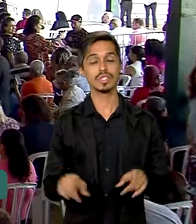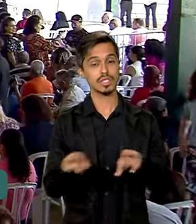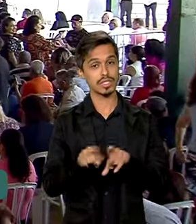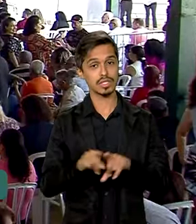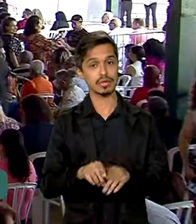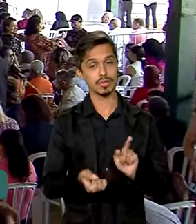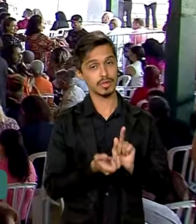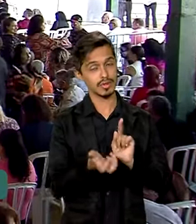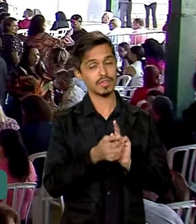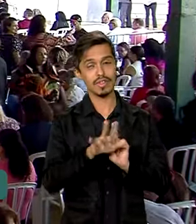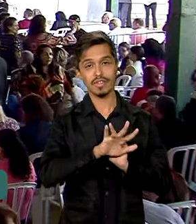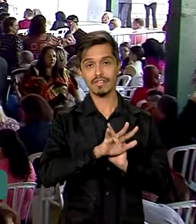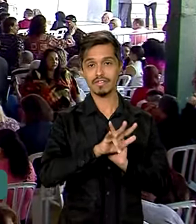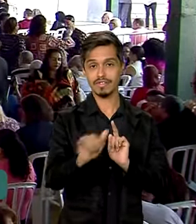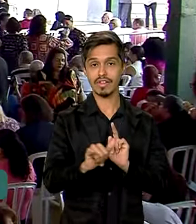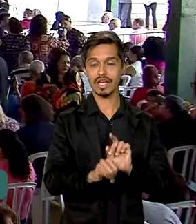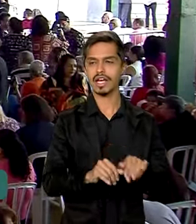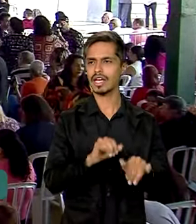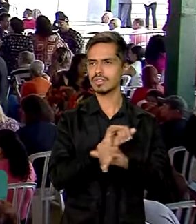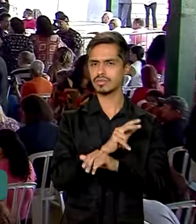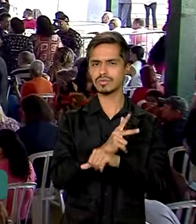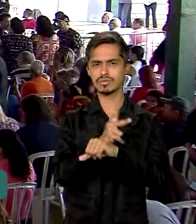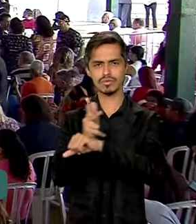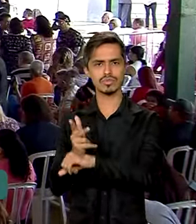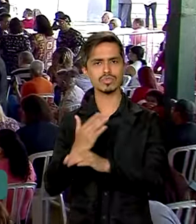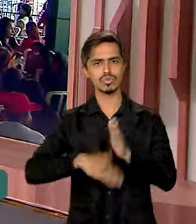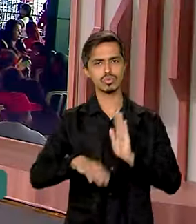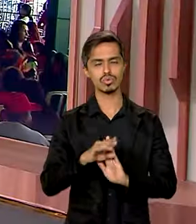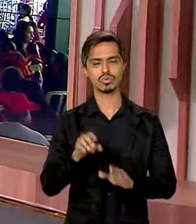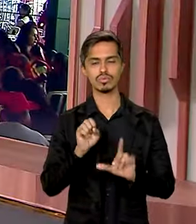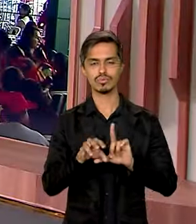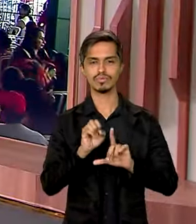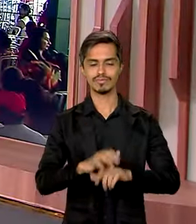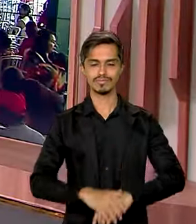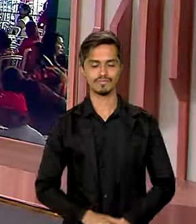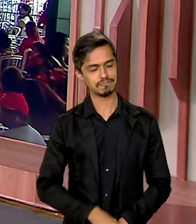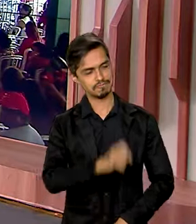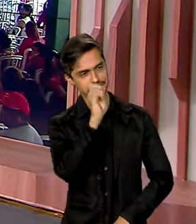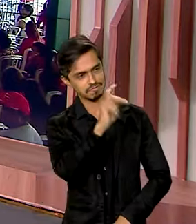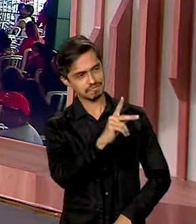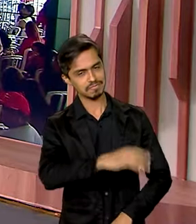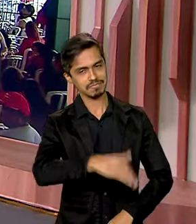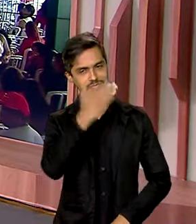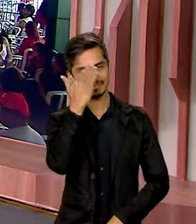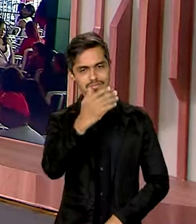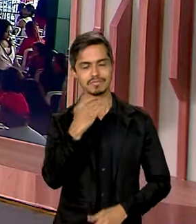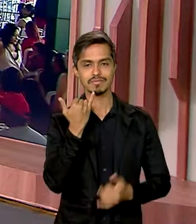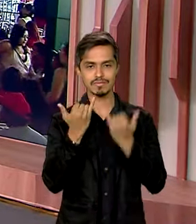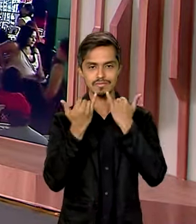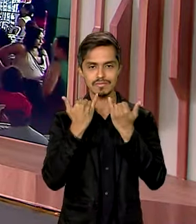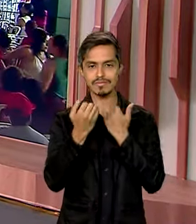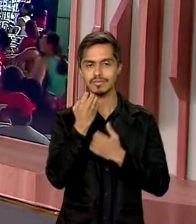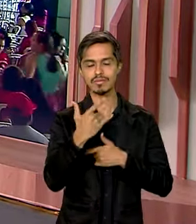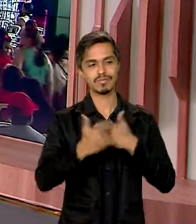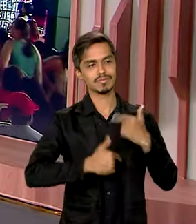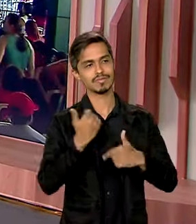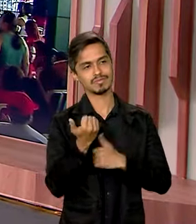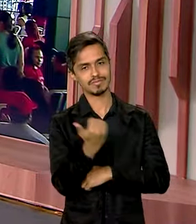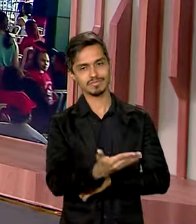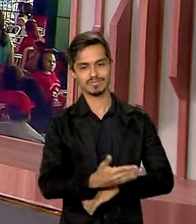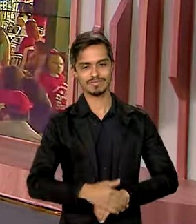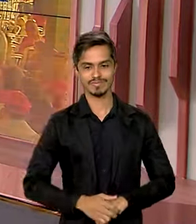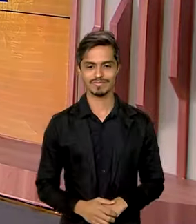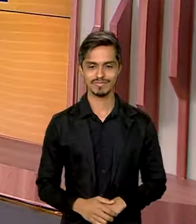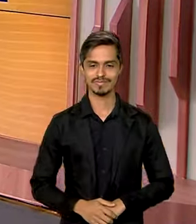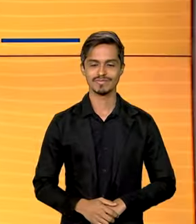o Canal Gov também vai transmitir tudo ao vivo. Foi nisso. Ok, Pablo. Obrigada pelas informações. Bom trabalho para você aí, viu?